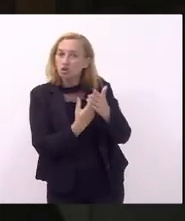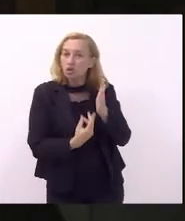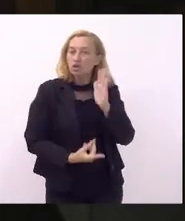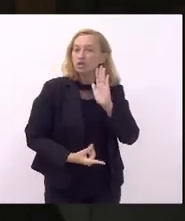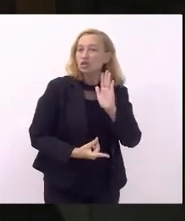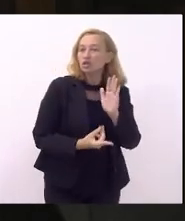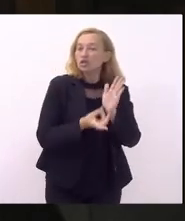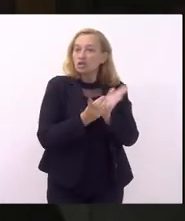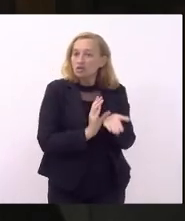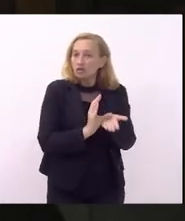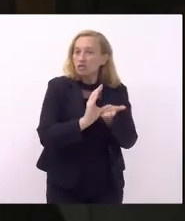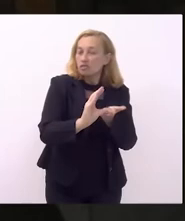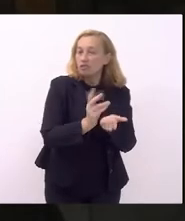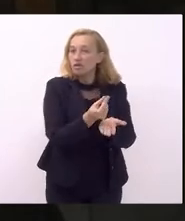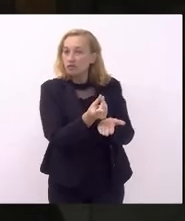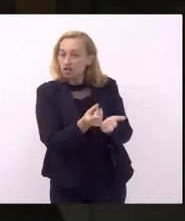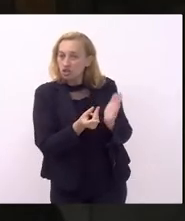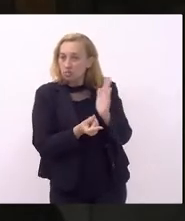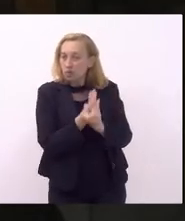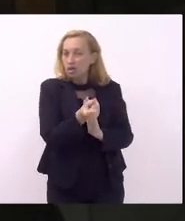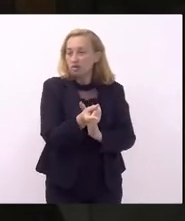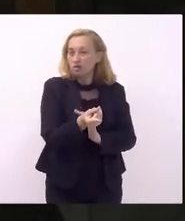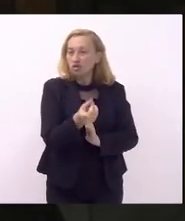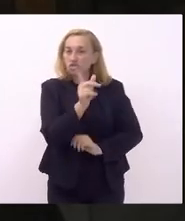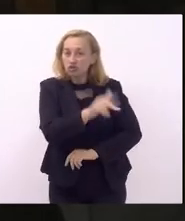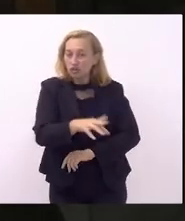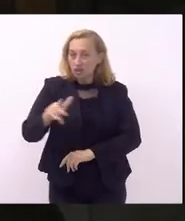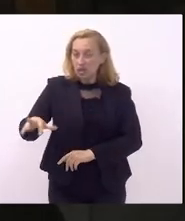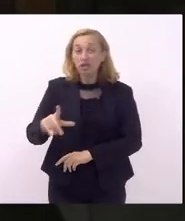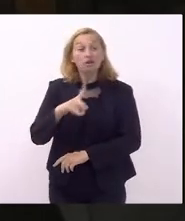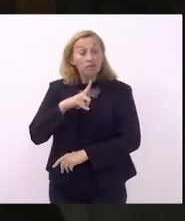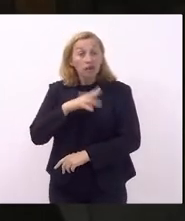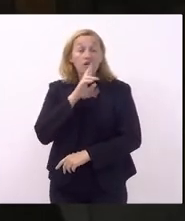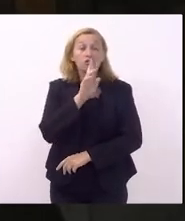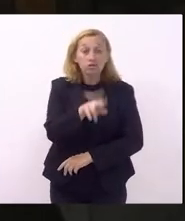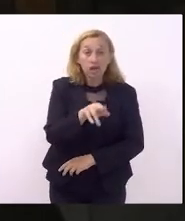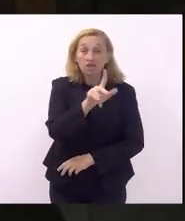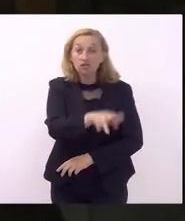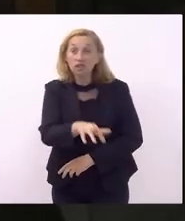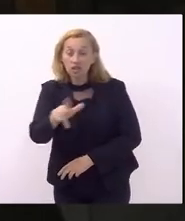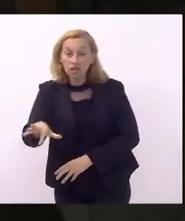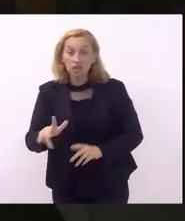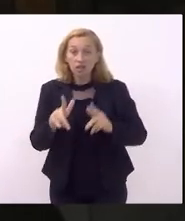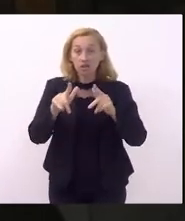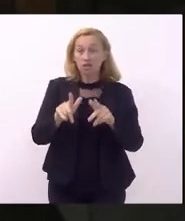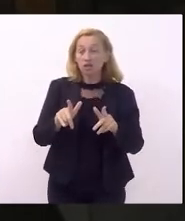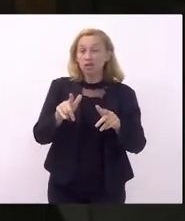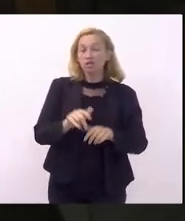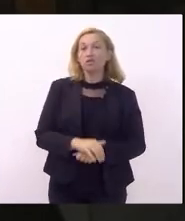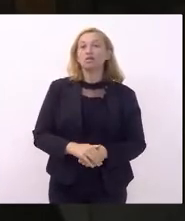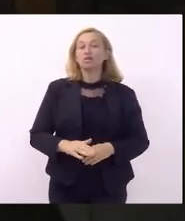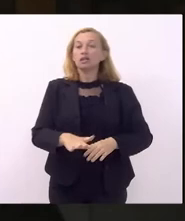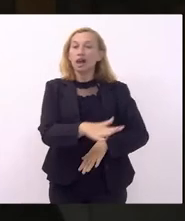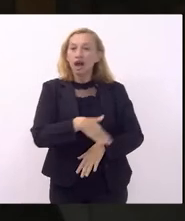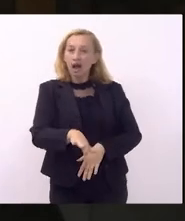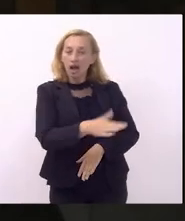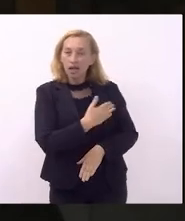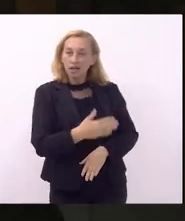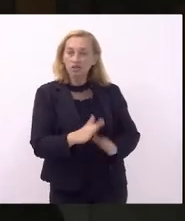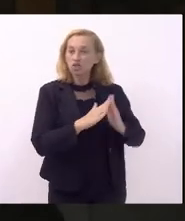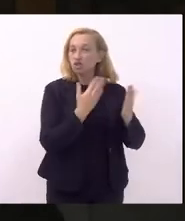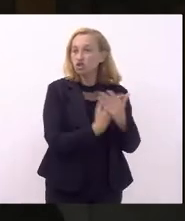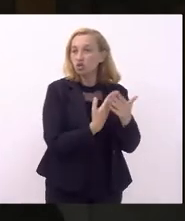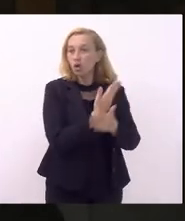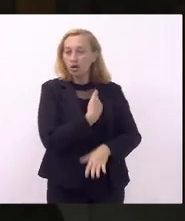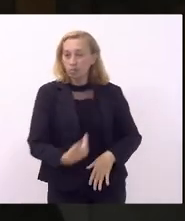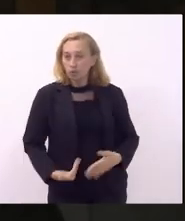diferenciado tem resultados diferenciados com relação ao conjunto das redes públicas o mesmo vale para os colégios